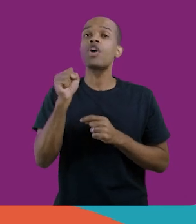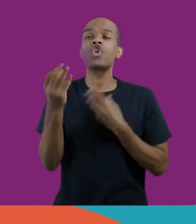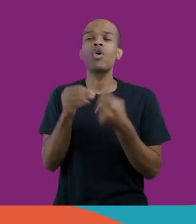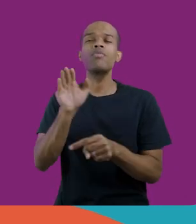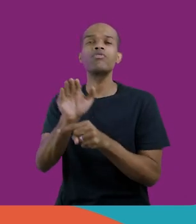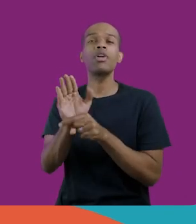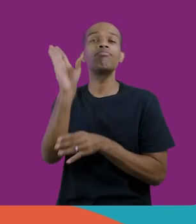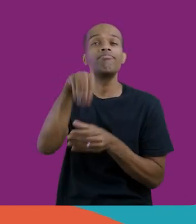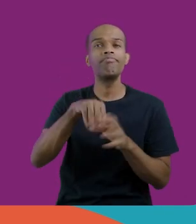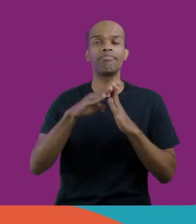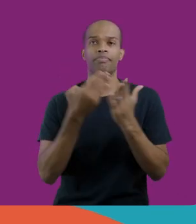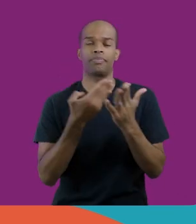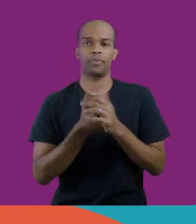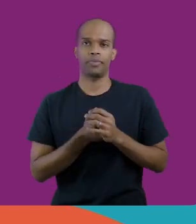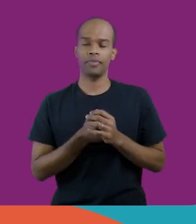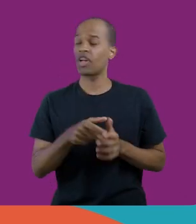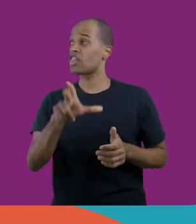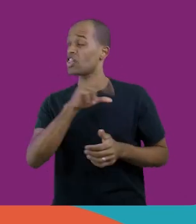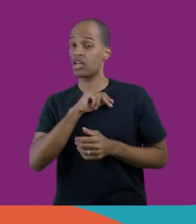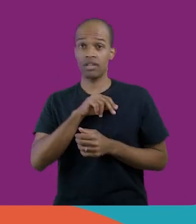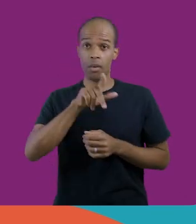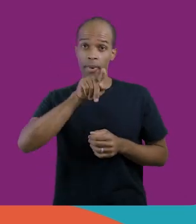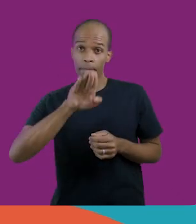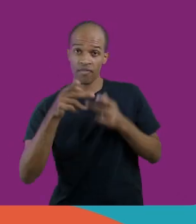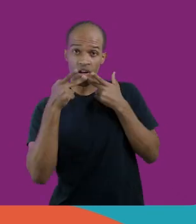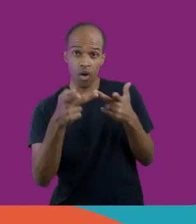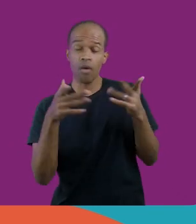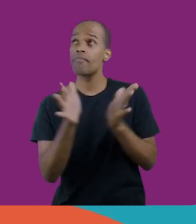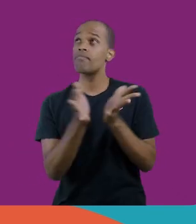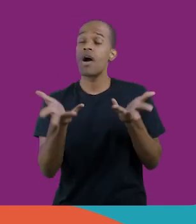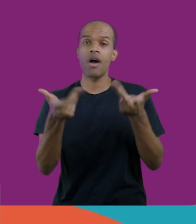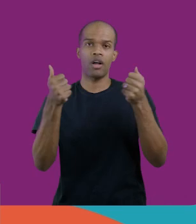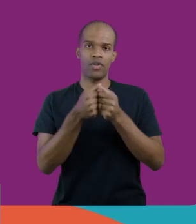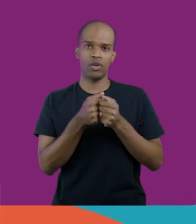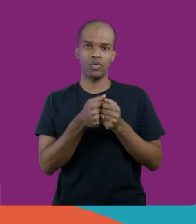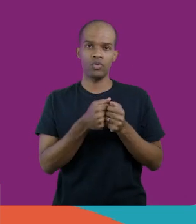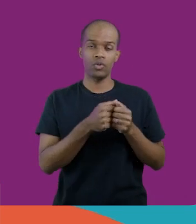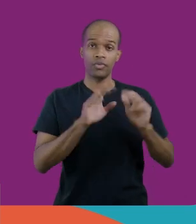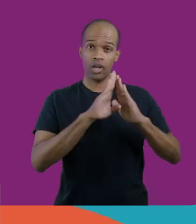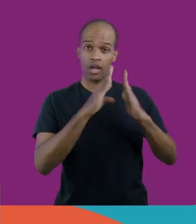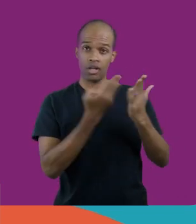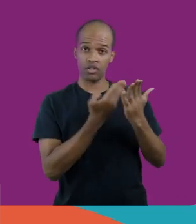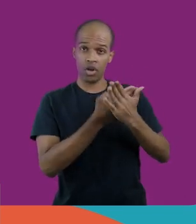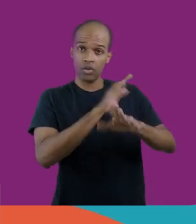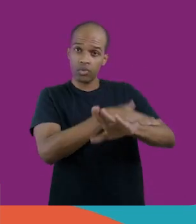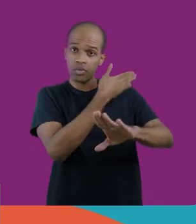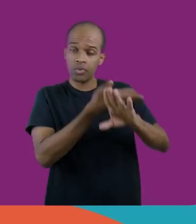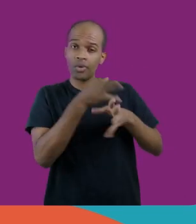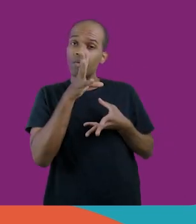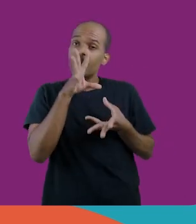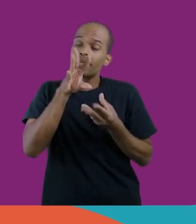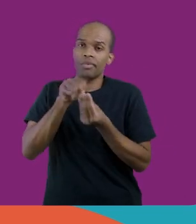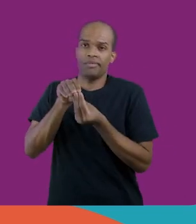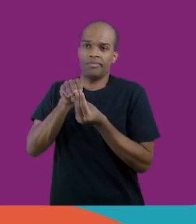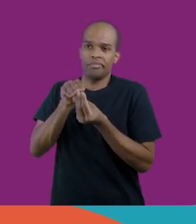de estar na escola? A fala do PD foi ótima. Ele resumiu a escola de tempo integral